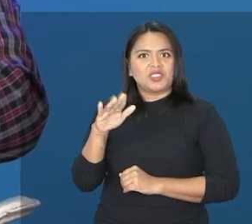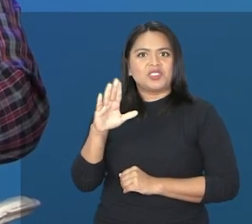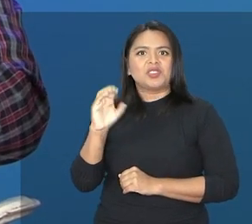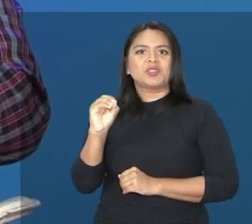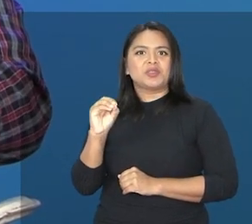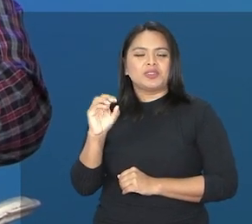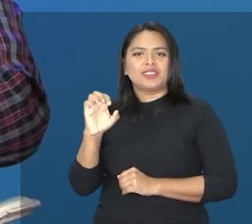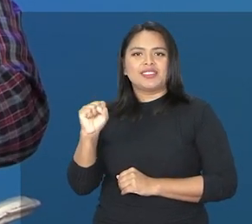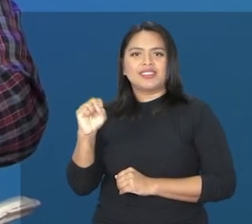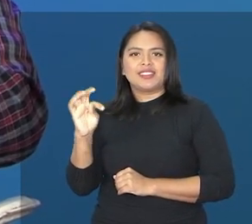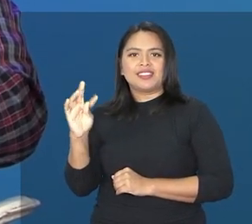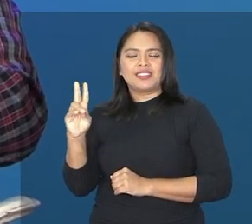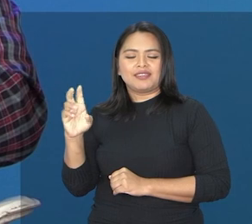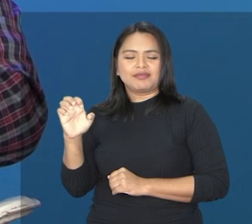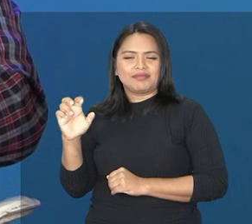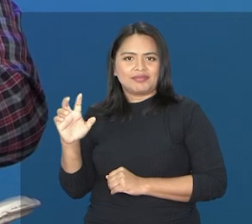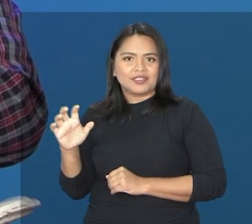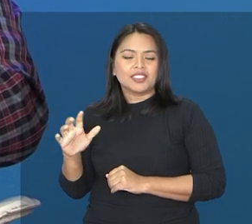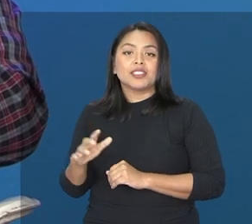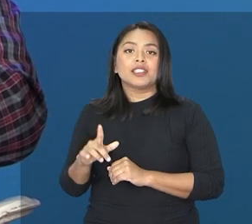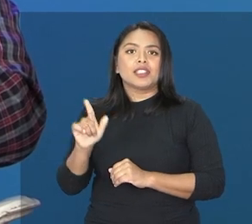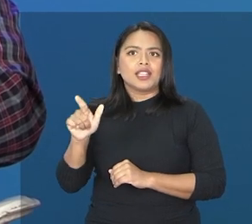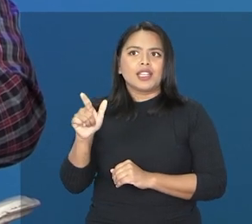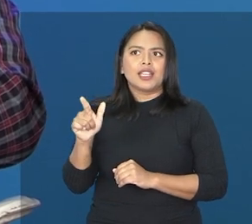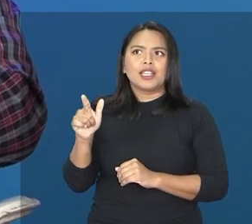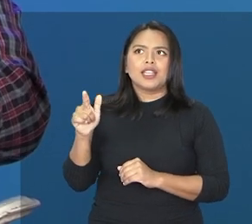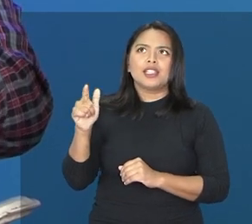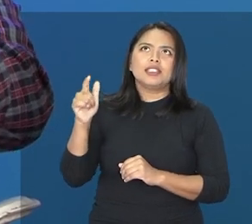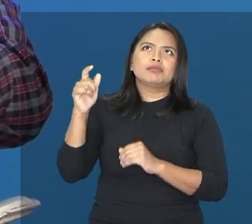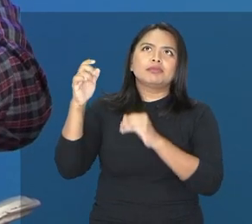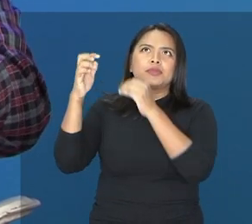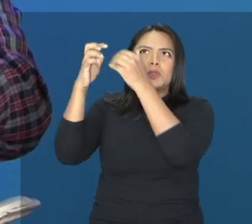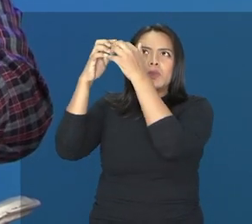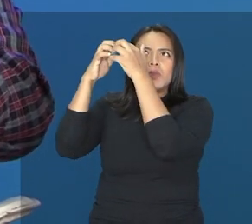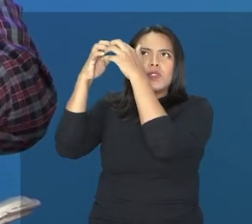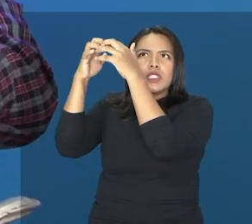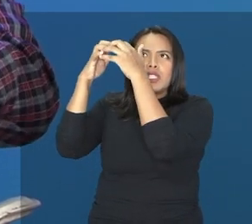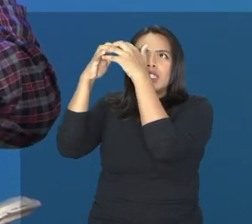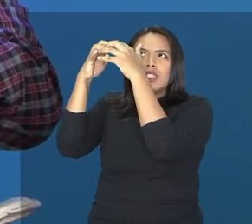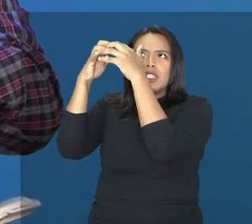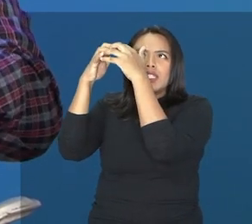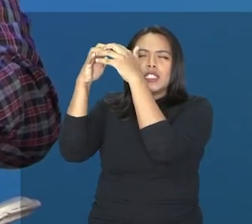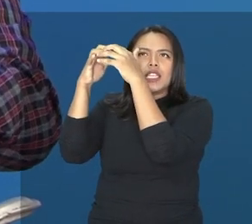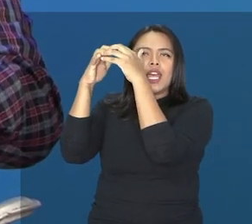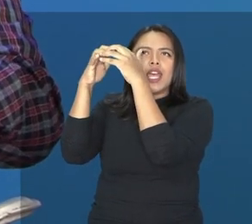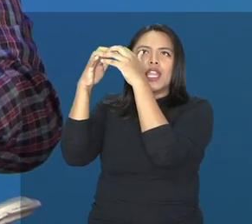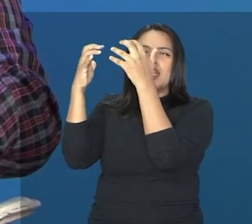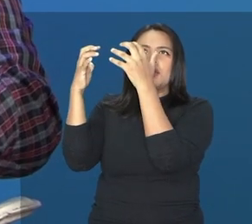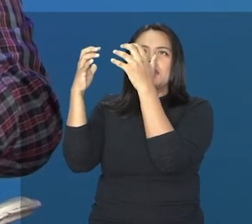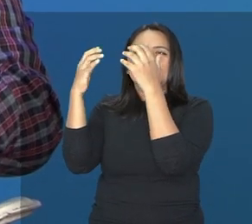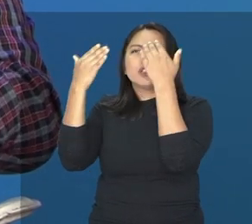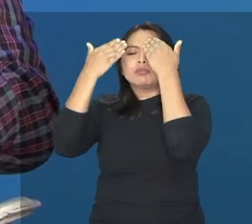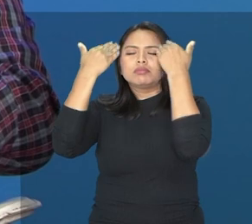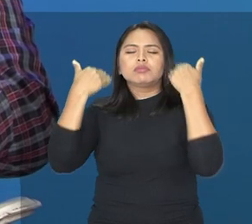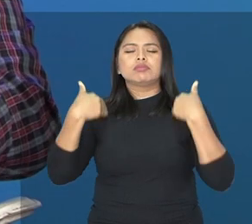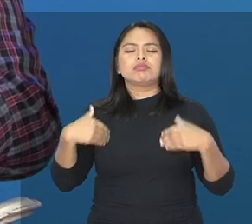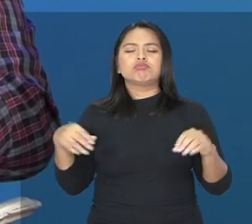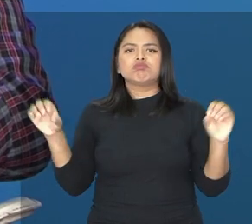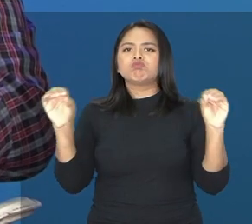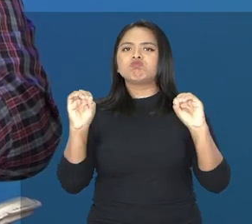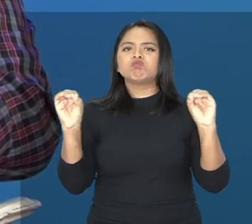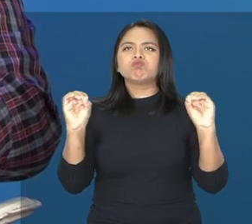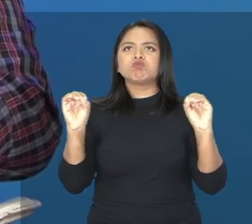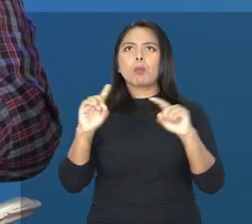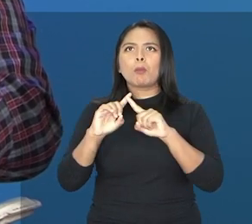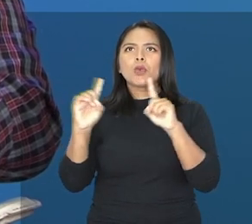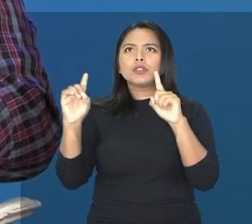uma doença degenerativa gravíssima, mas o cérebro em perfeito estado para produzir